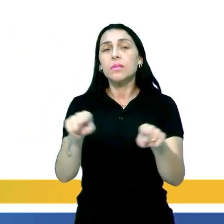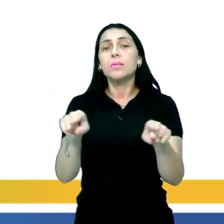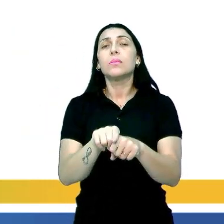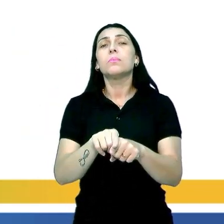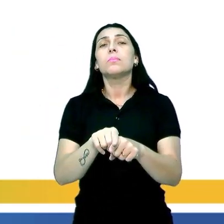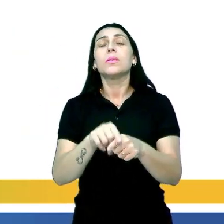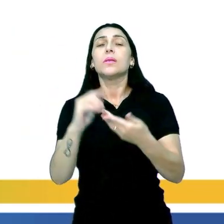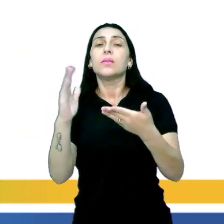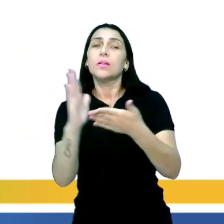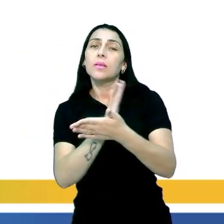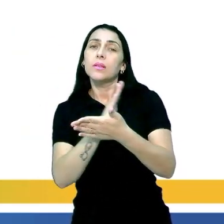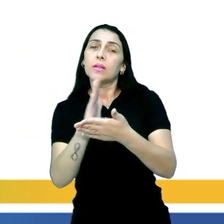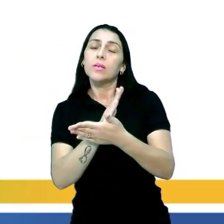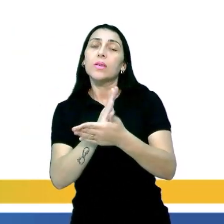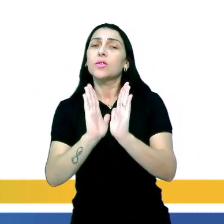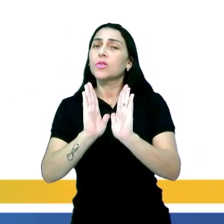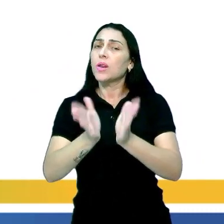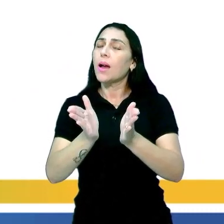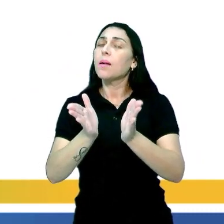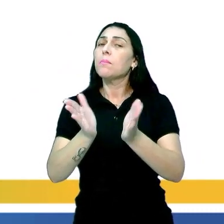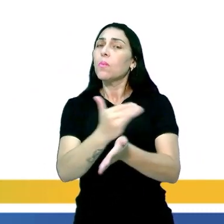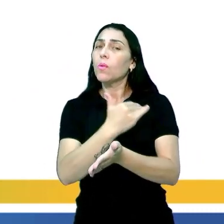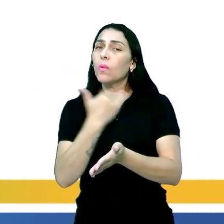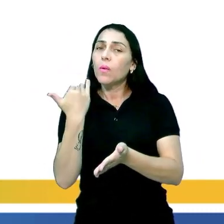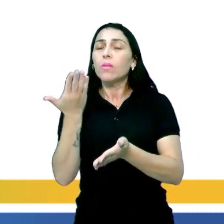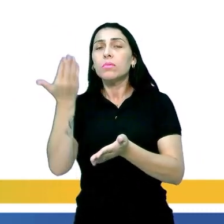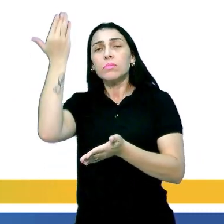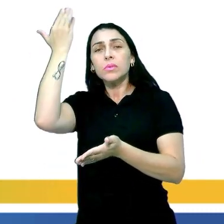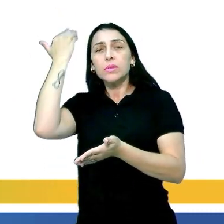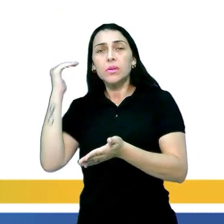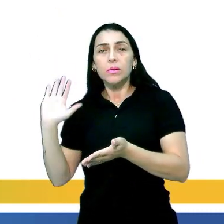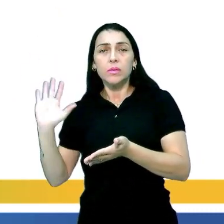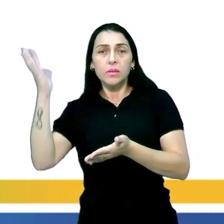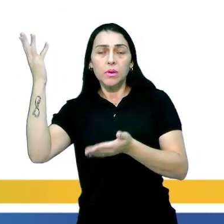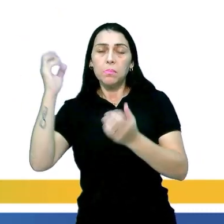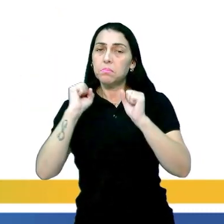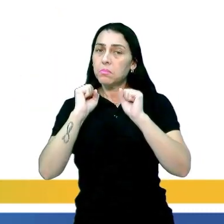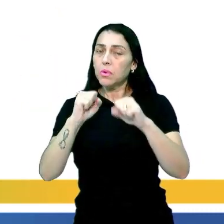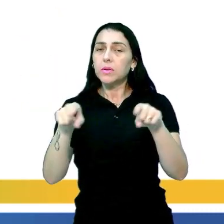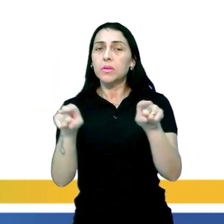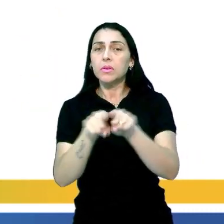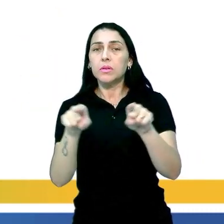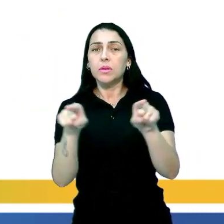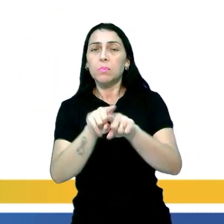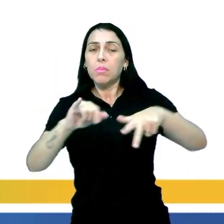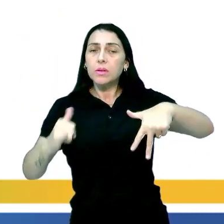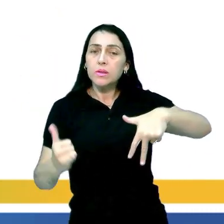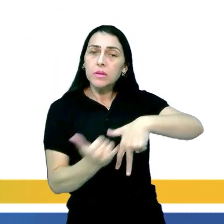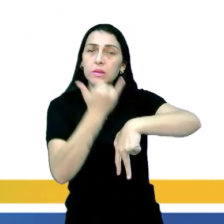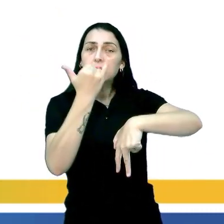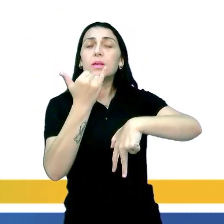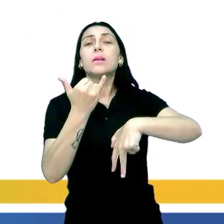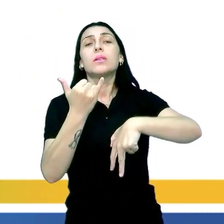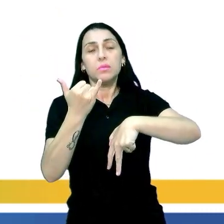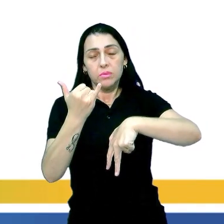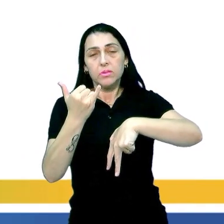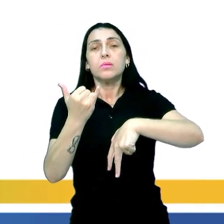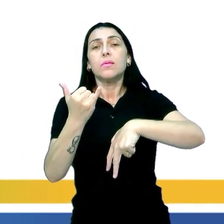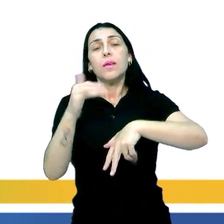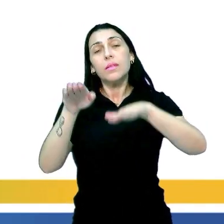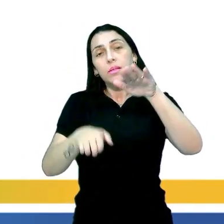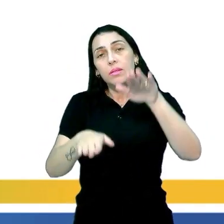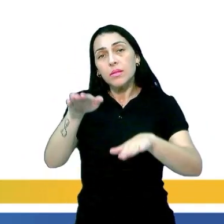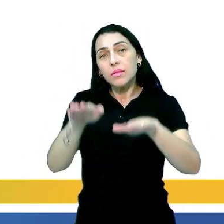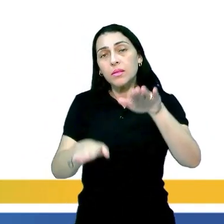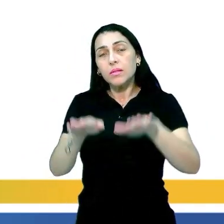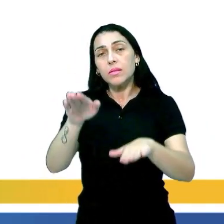sobre a história de alguém, que pode ter acontecido no passado, ok? Pode ser algo trágico ou algo não trágico, vai depender